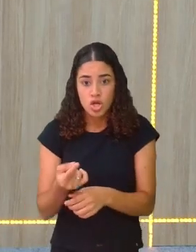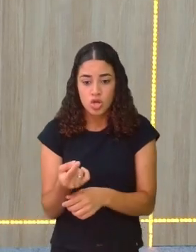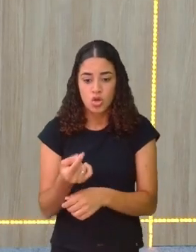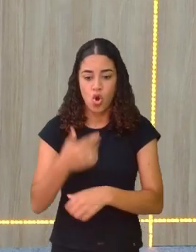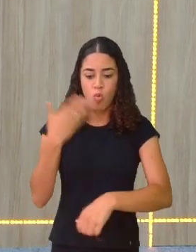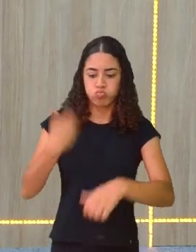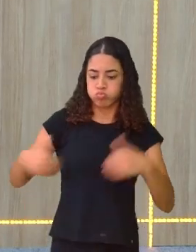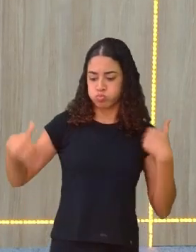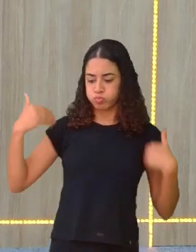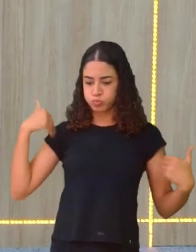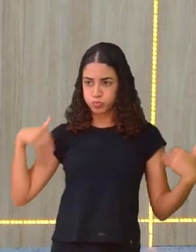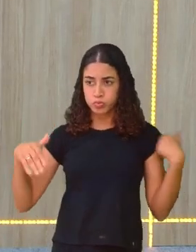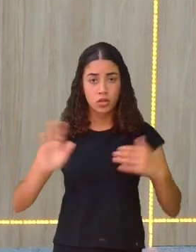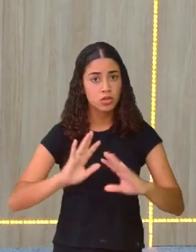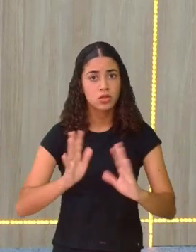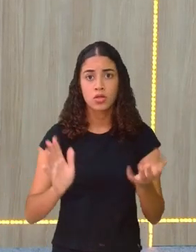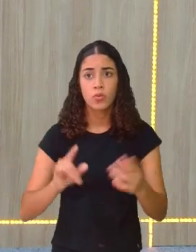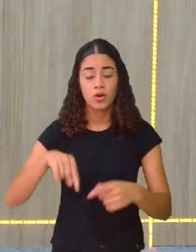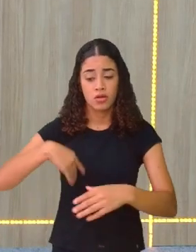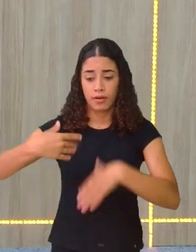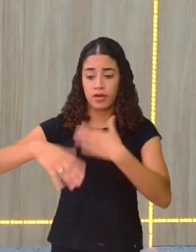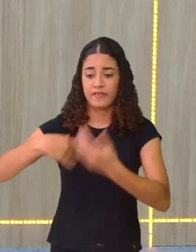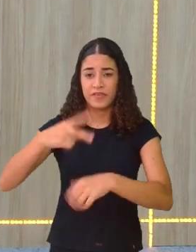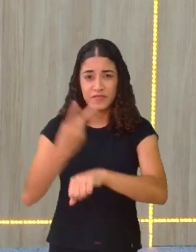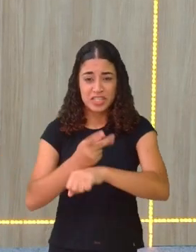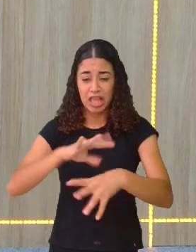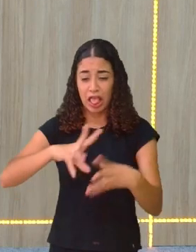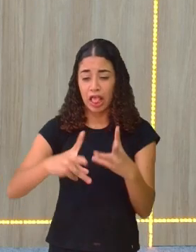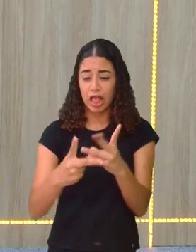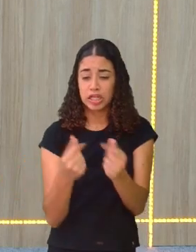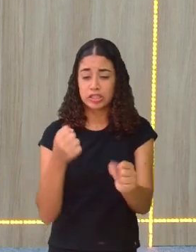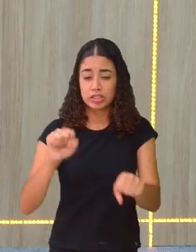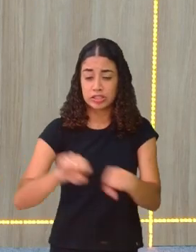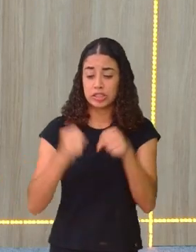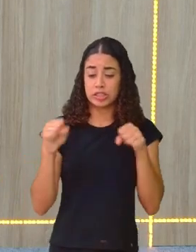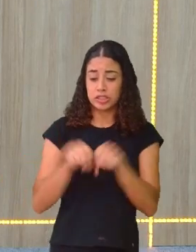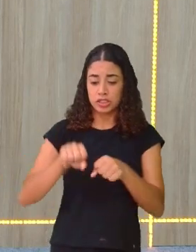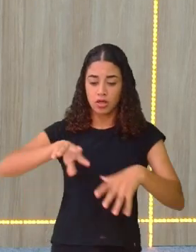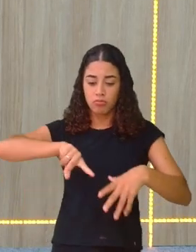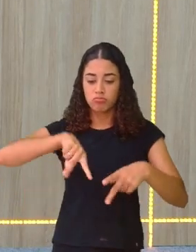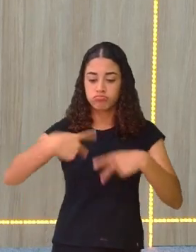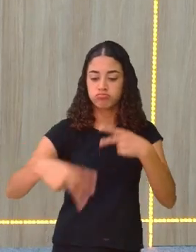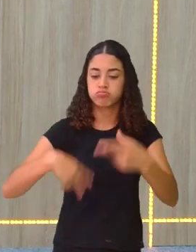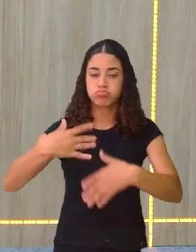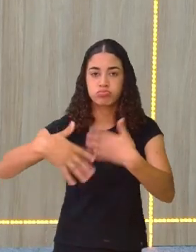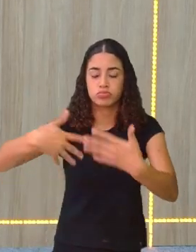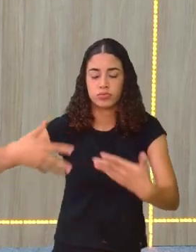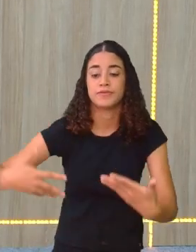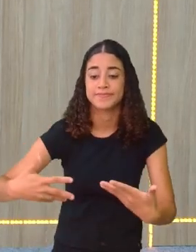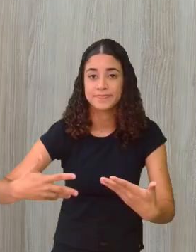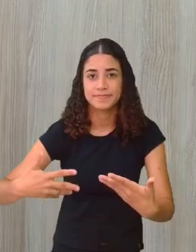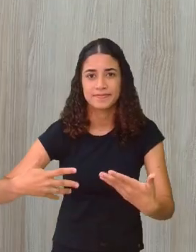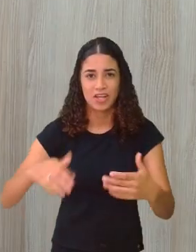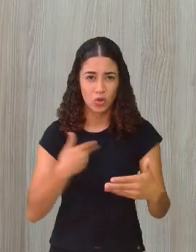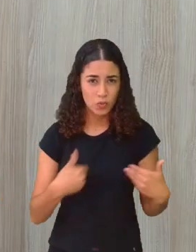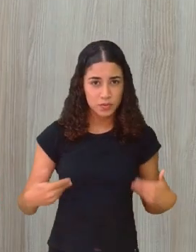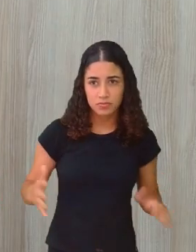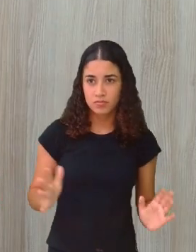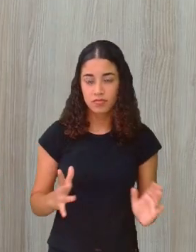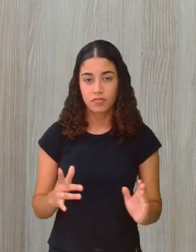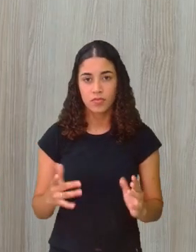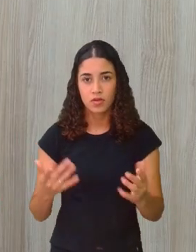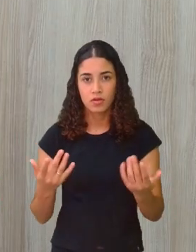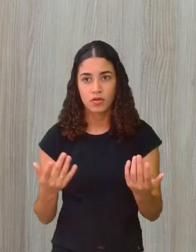Não se corta, não se corta. Ele se deita, rola em cima do vidro quebrado. E ele não se corta. E nesse momento, o público fica